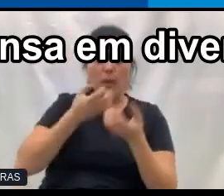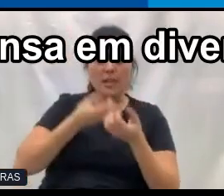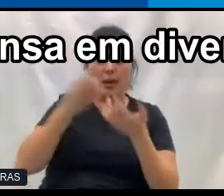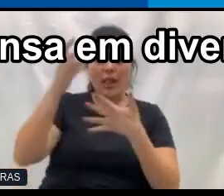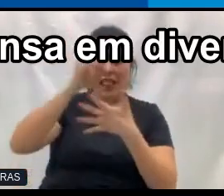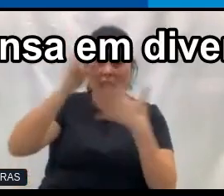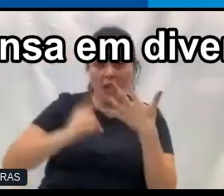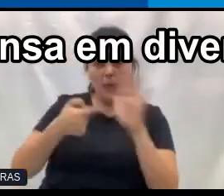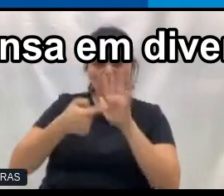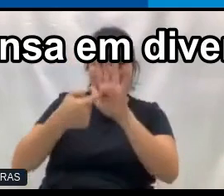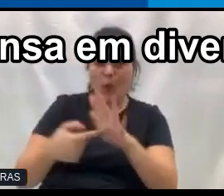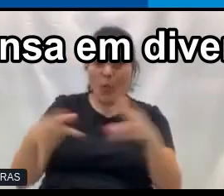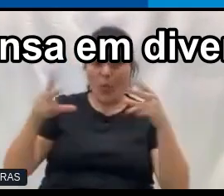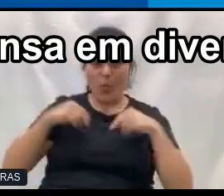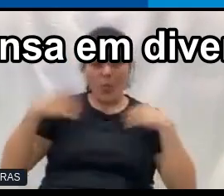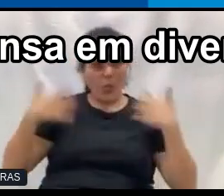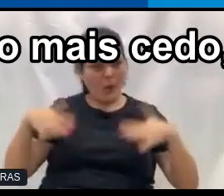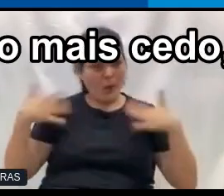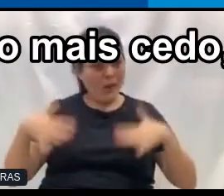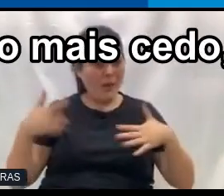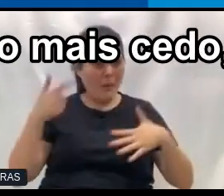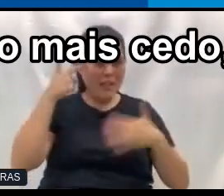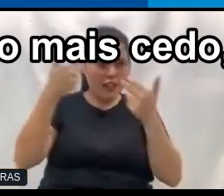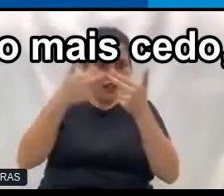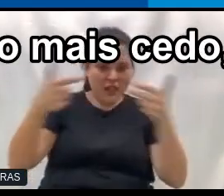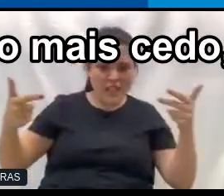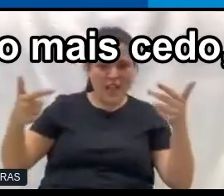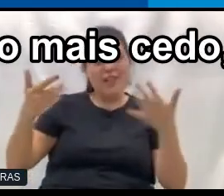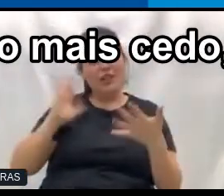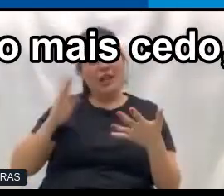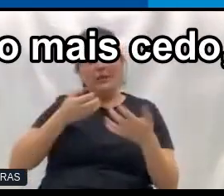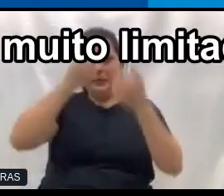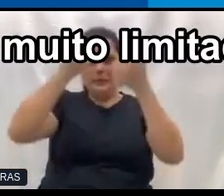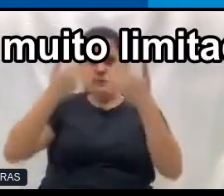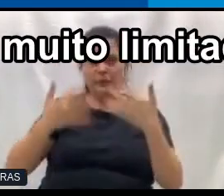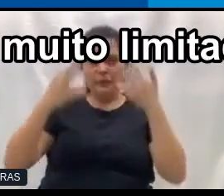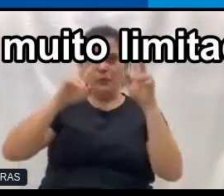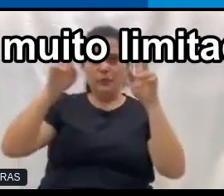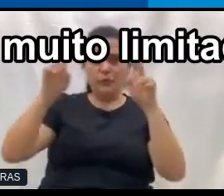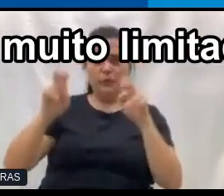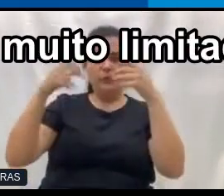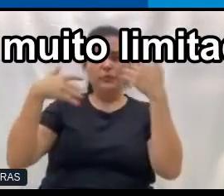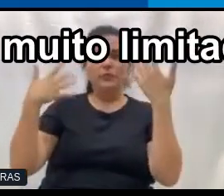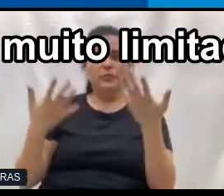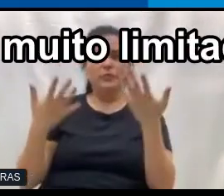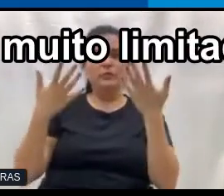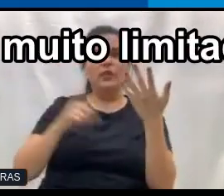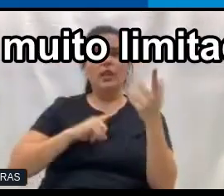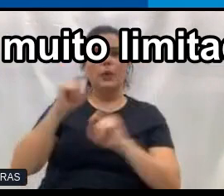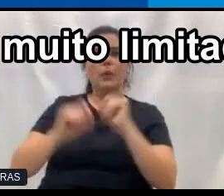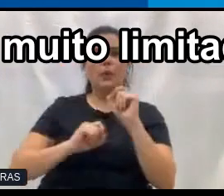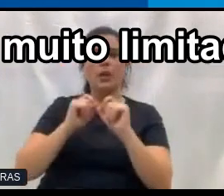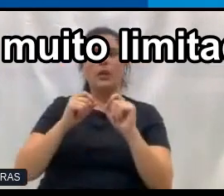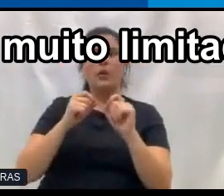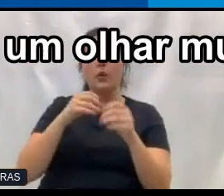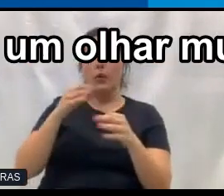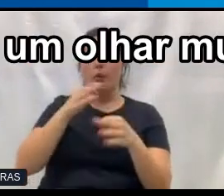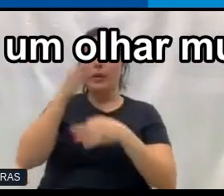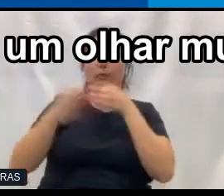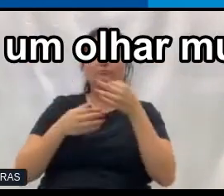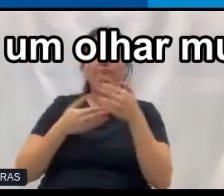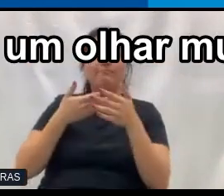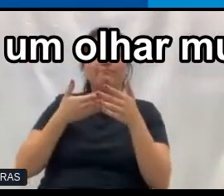porque quando a gente pensa a diversidade, a gente já falou isso mais cedo, a gente tem um olhar muito limitado,